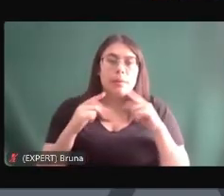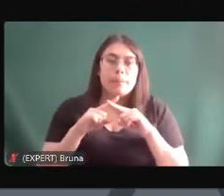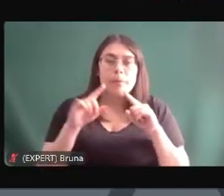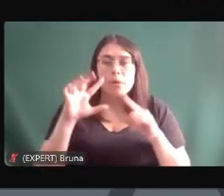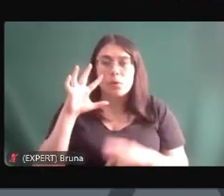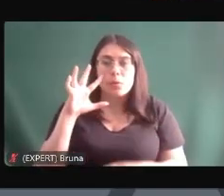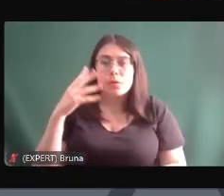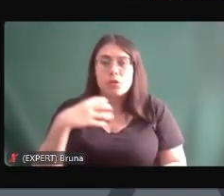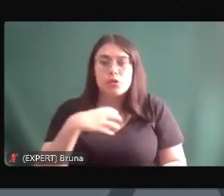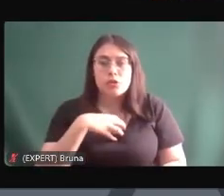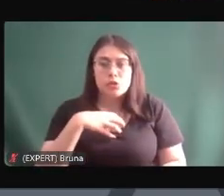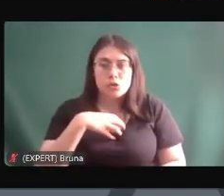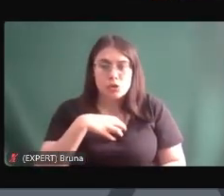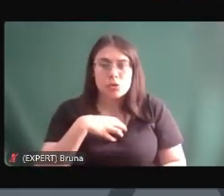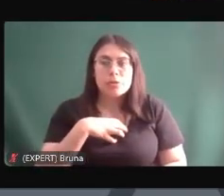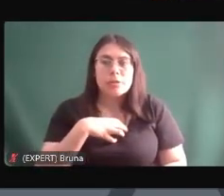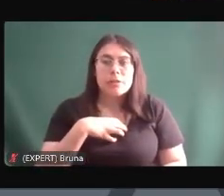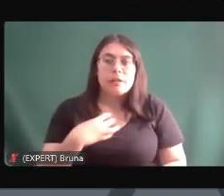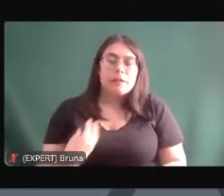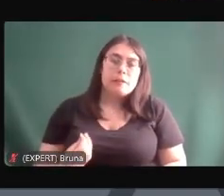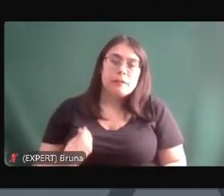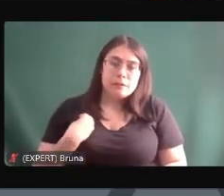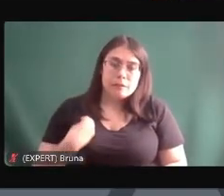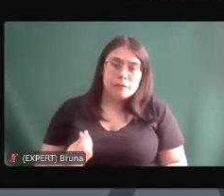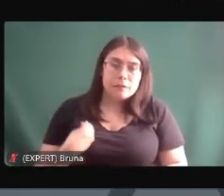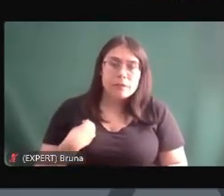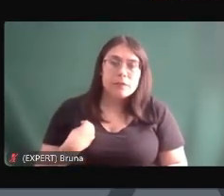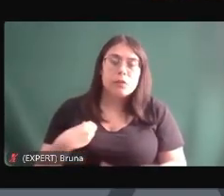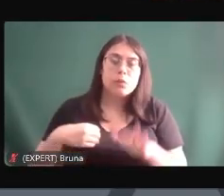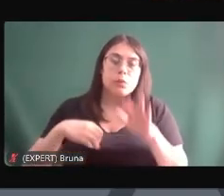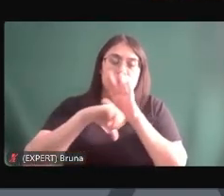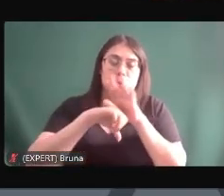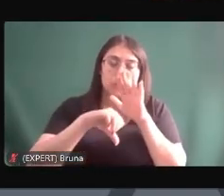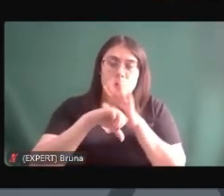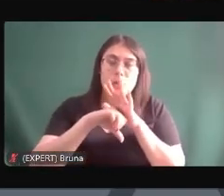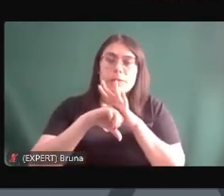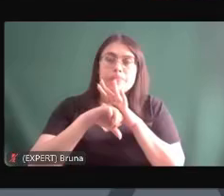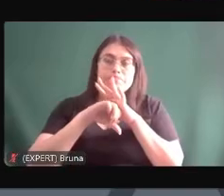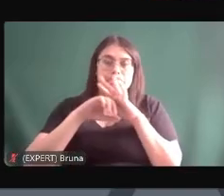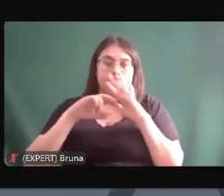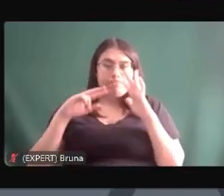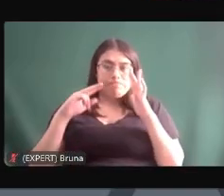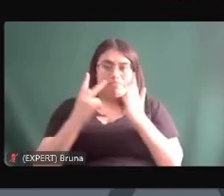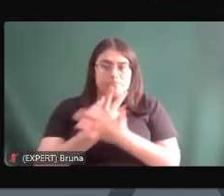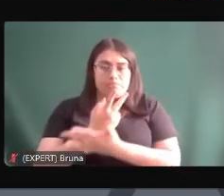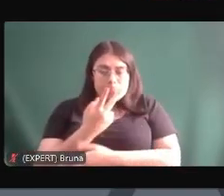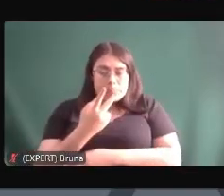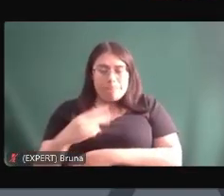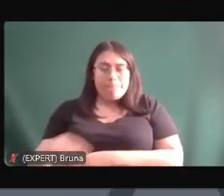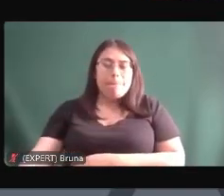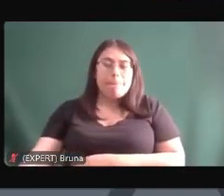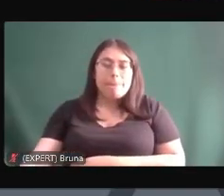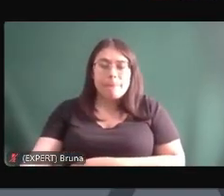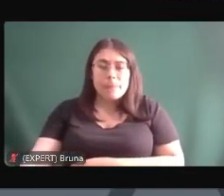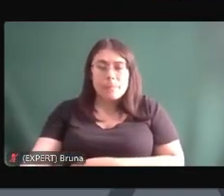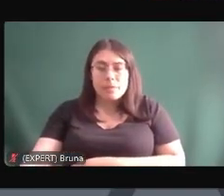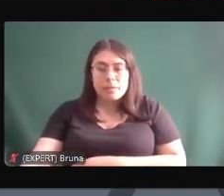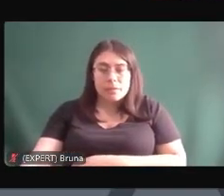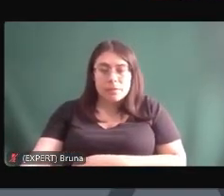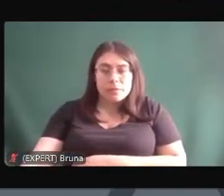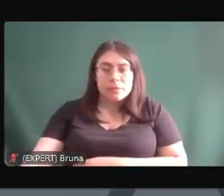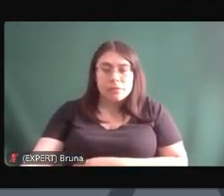a vida do crime é uma tragédia eu estava tem um podcast agora que eu tenho recomendado que eu gosto muito enfim